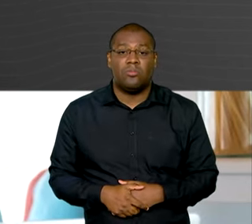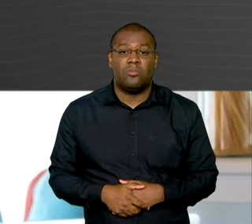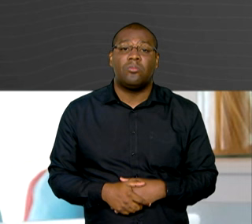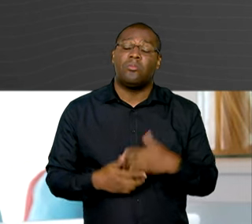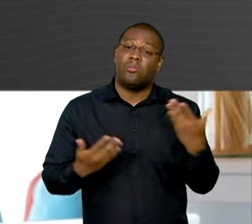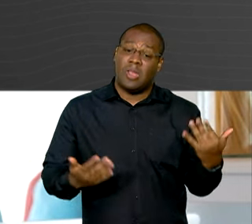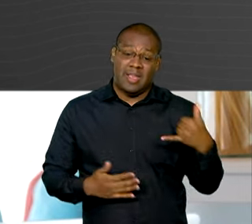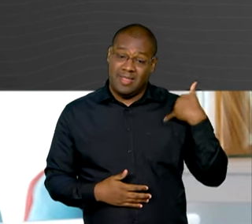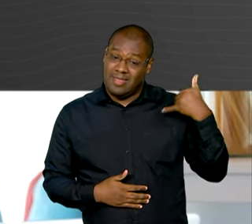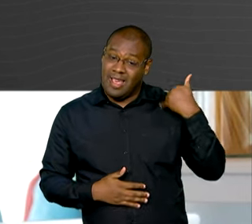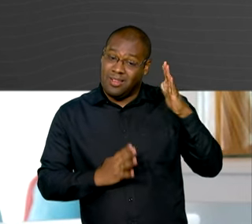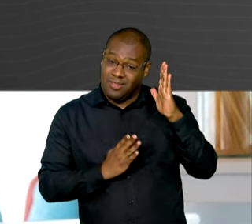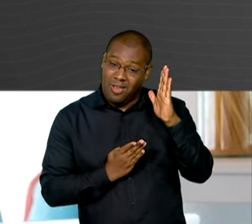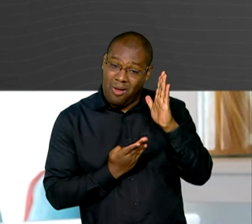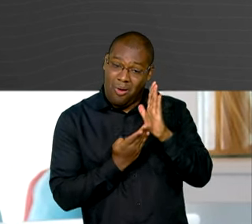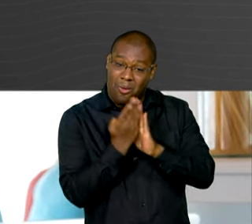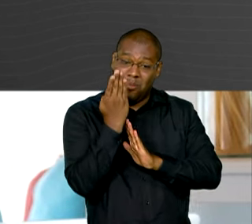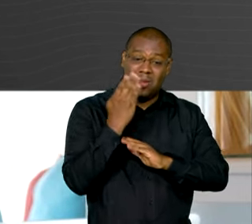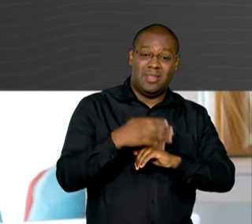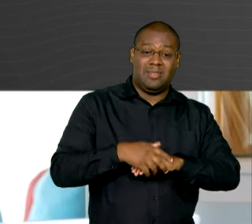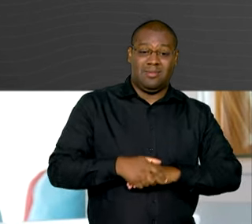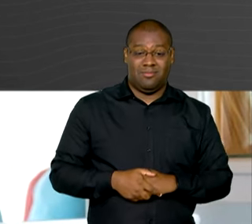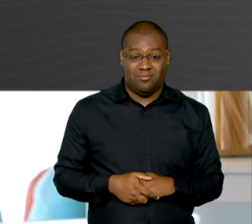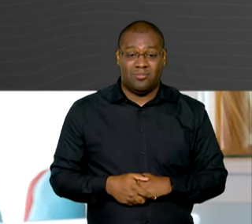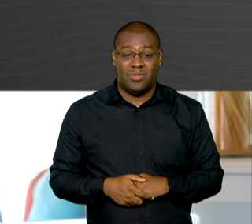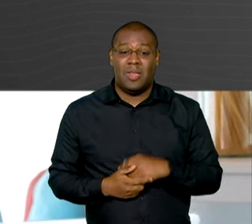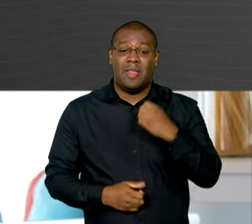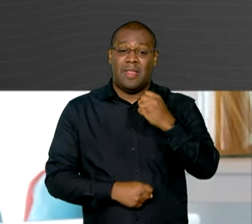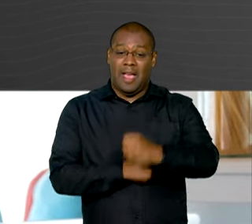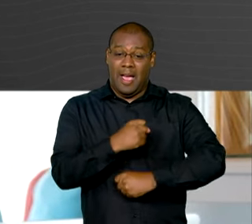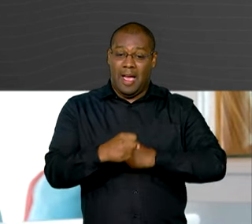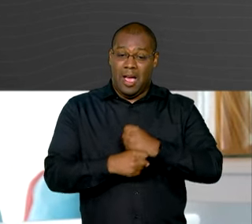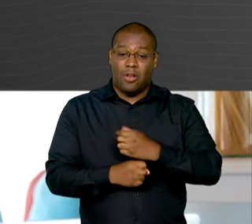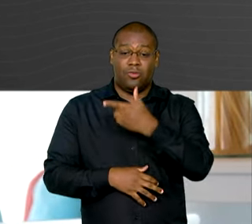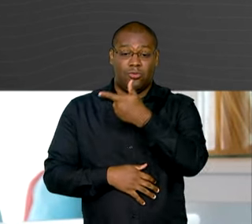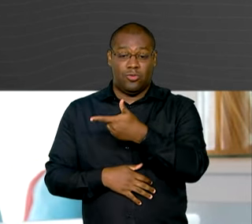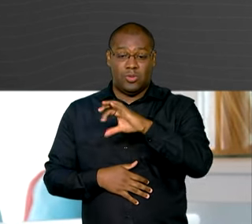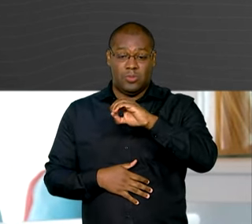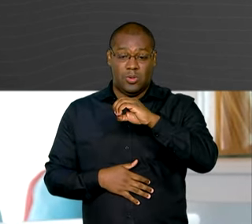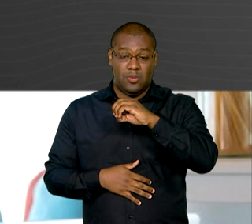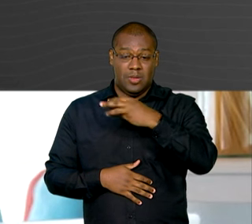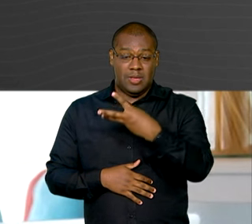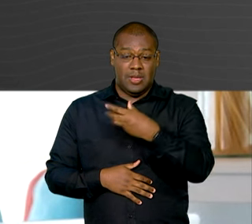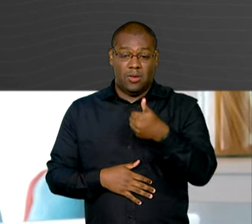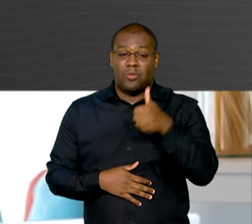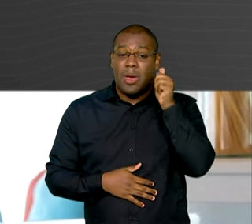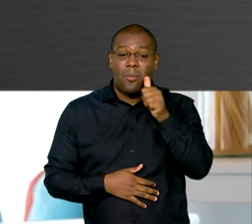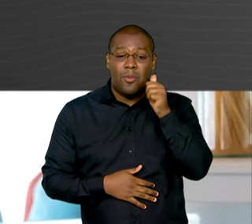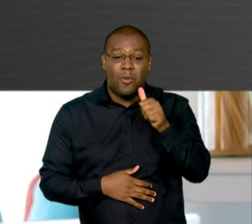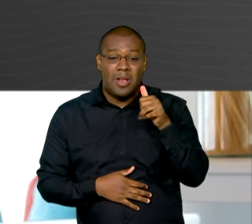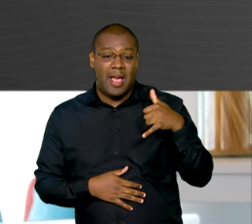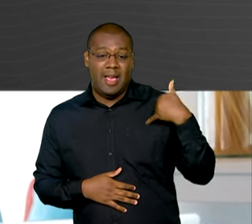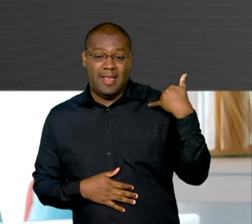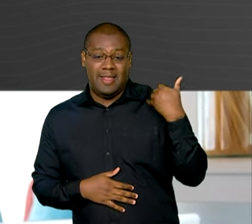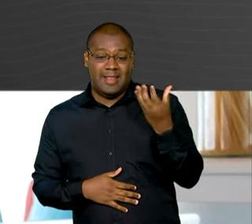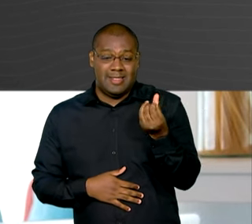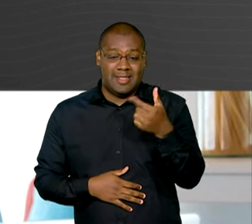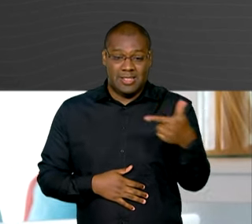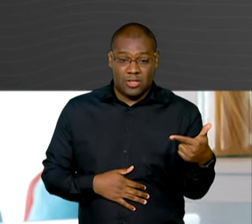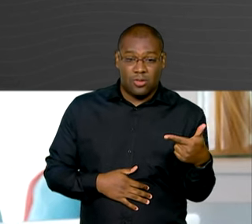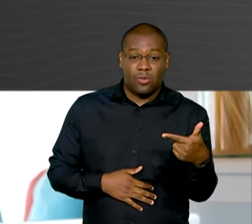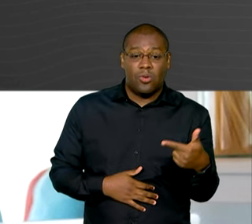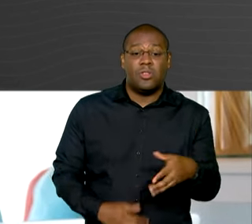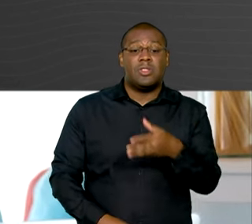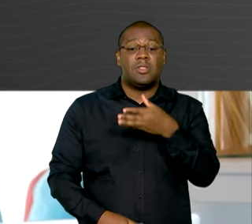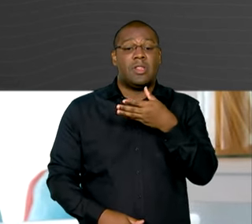aumentando a cada ano, chegando a 62 anos em 2031 para as mulheres e 65 anos para homens a